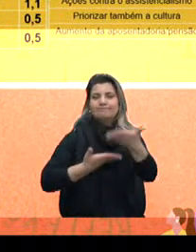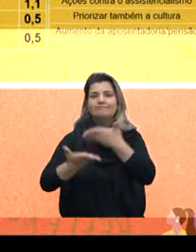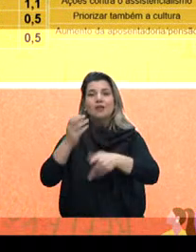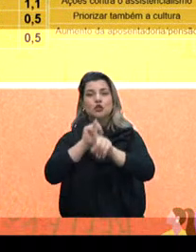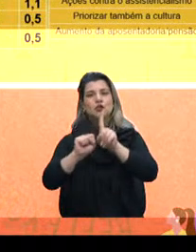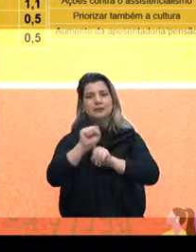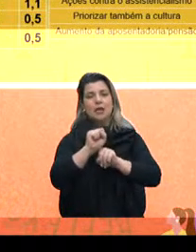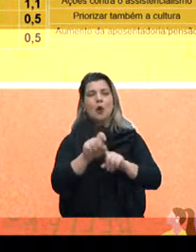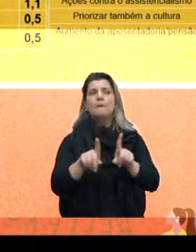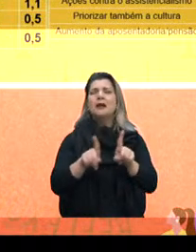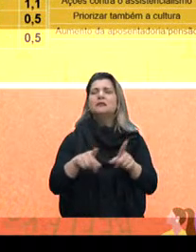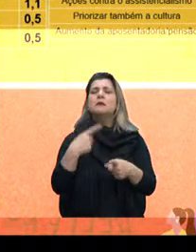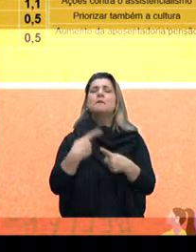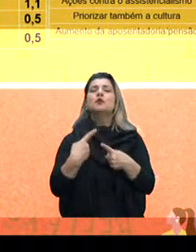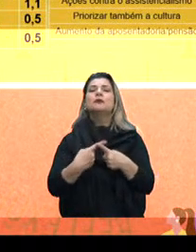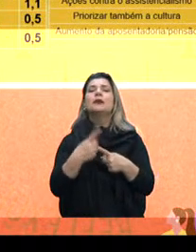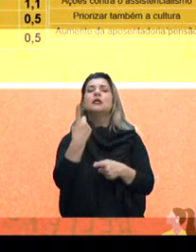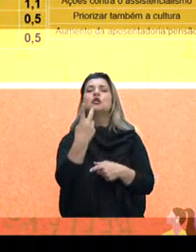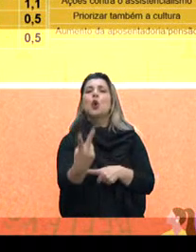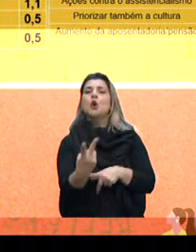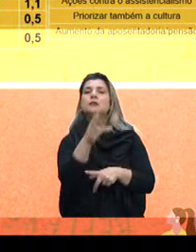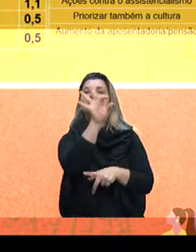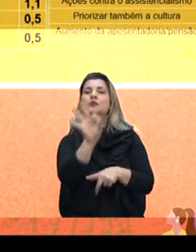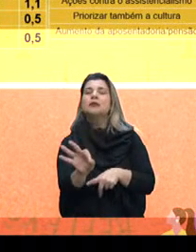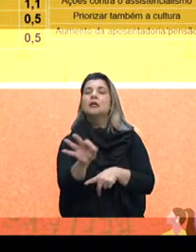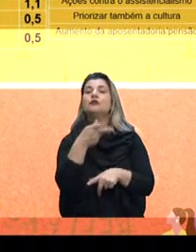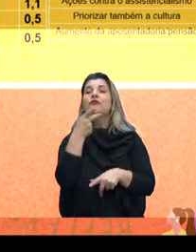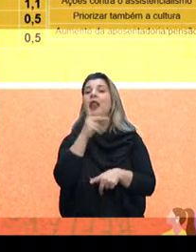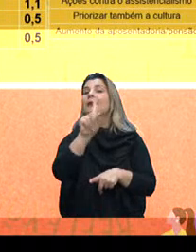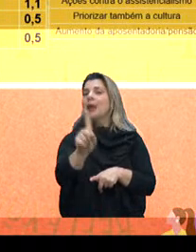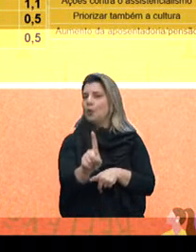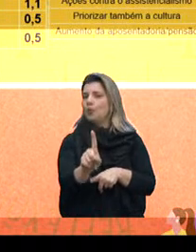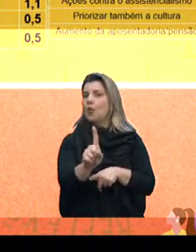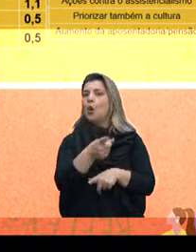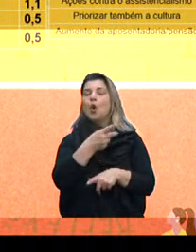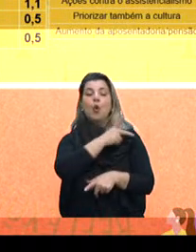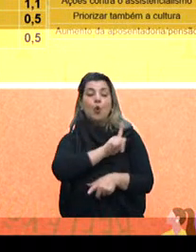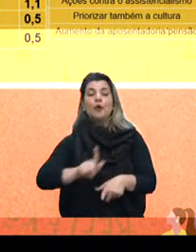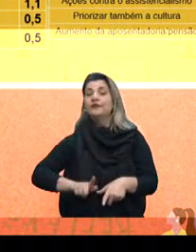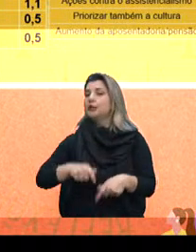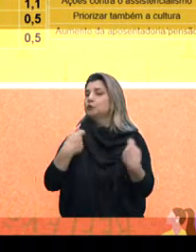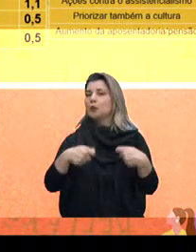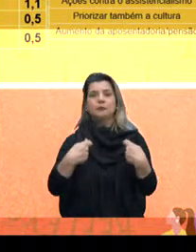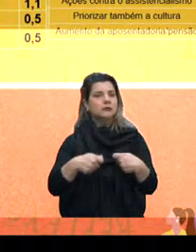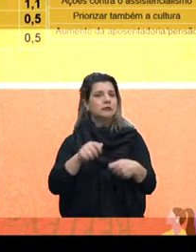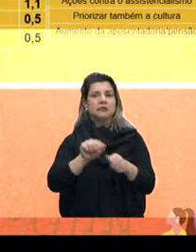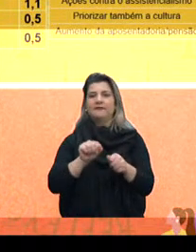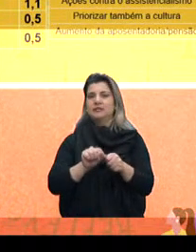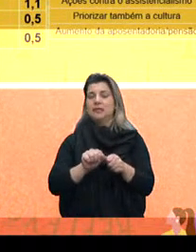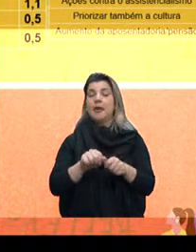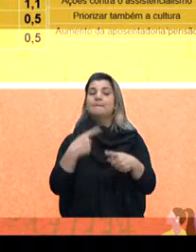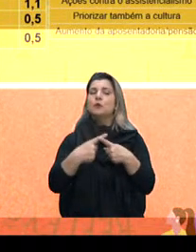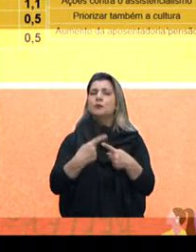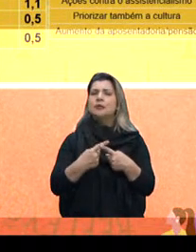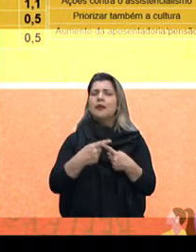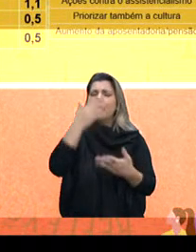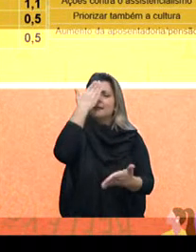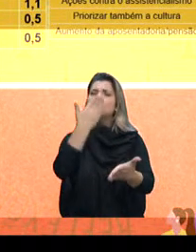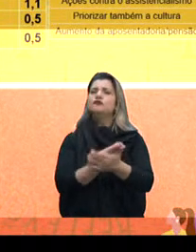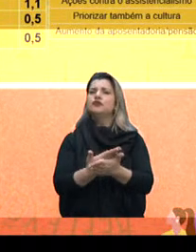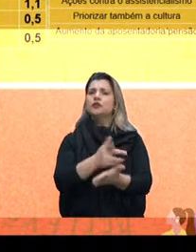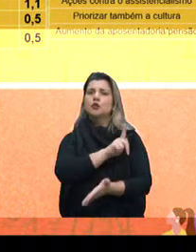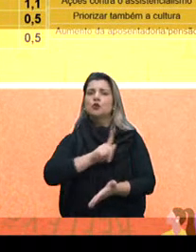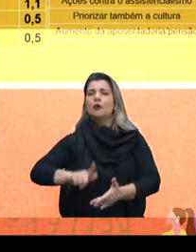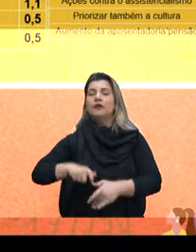Mas por que 12% diz não? O governo não deve fazer isso? Porque eles acreditam que o governo tem que ter políticas igualitárias para todas